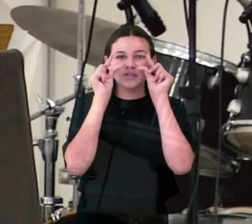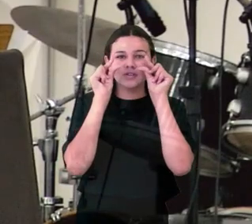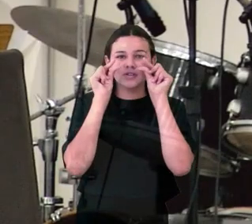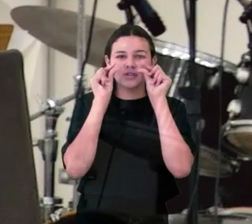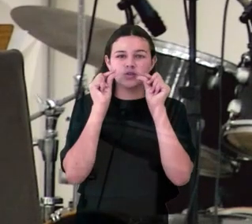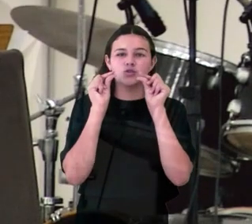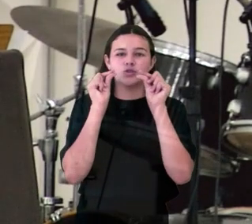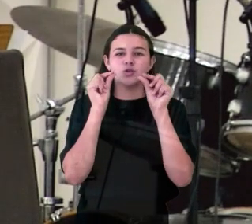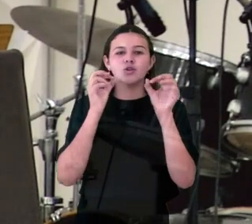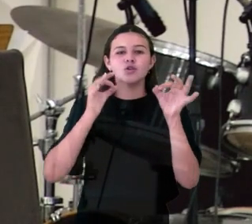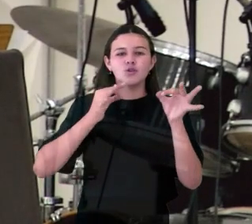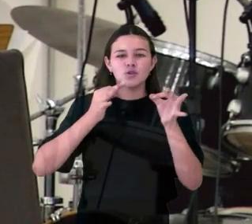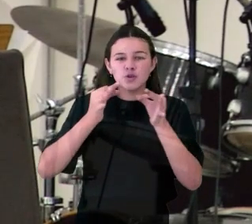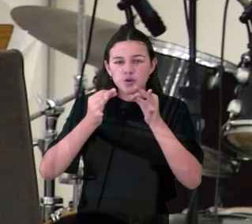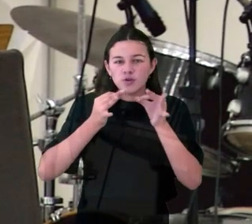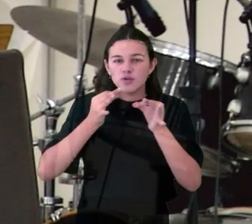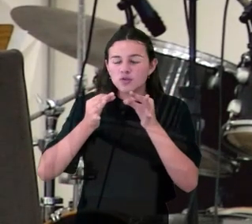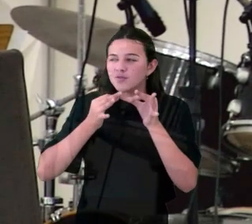Fale com Ele.